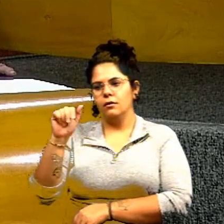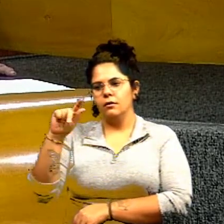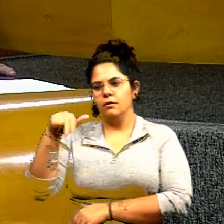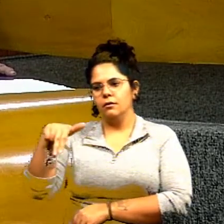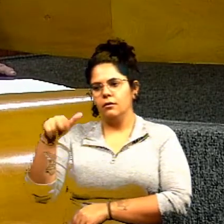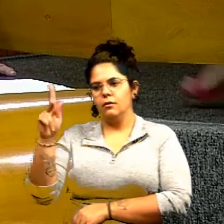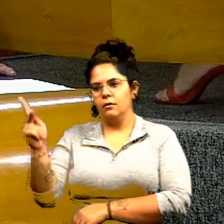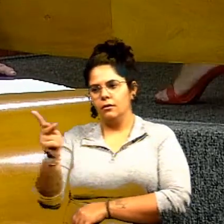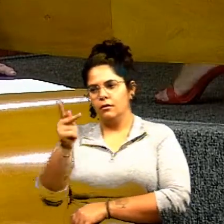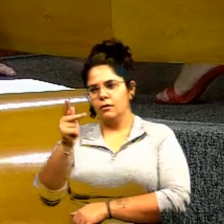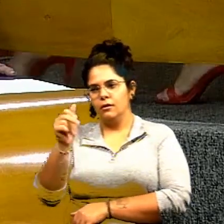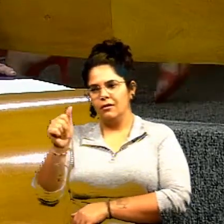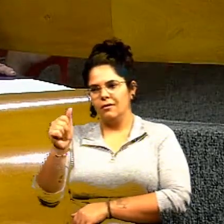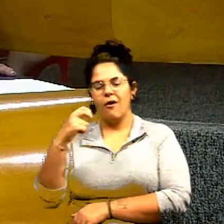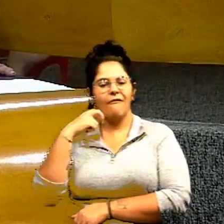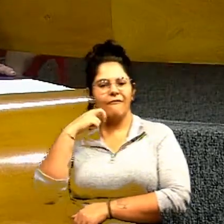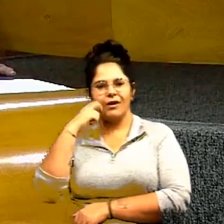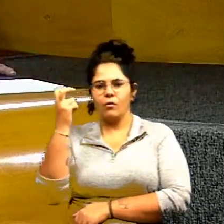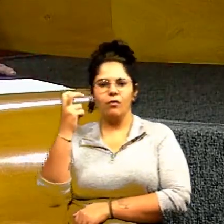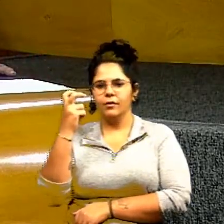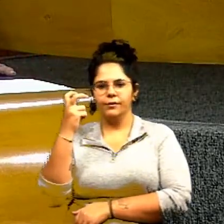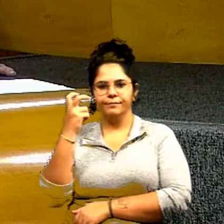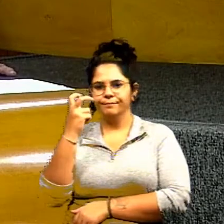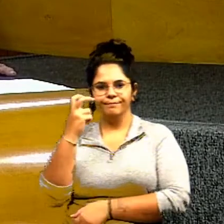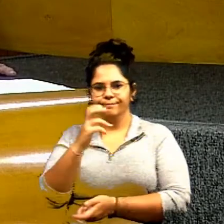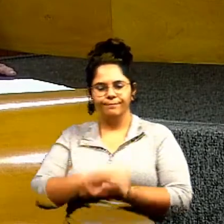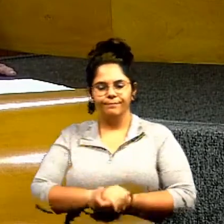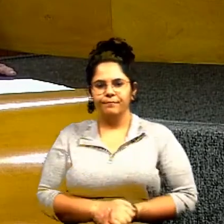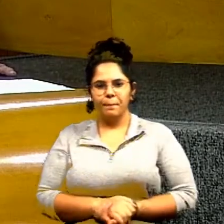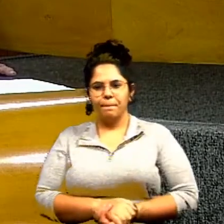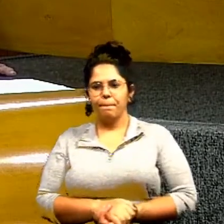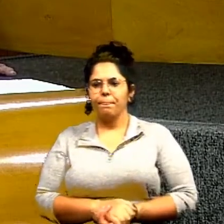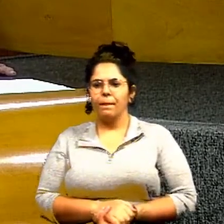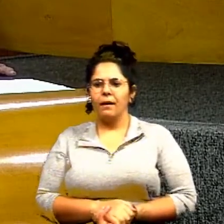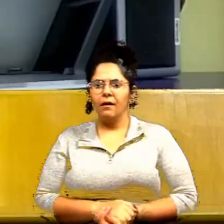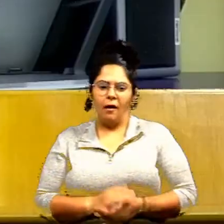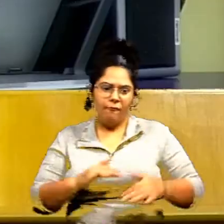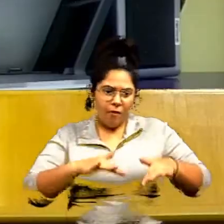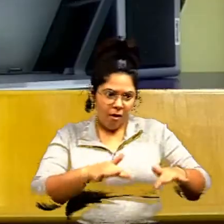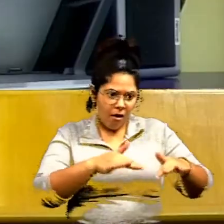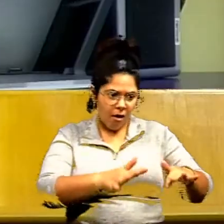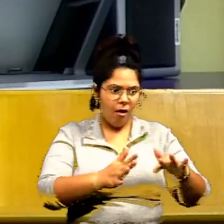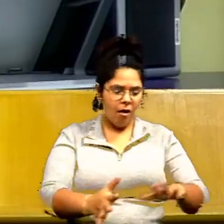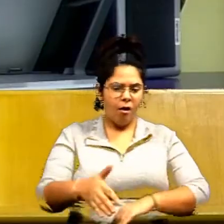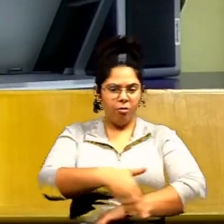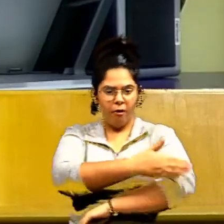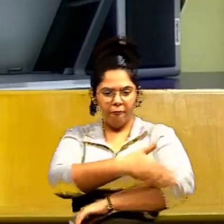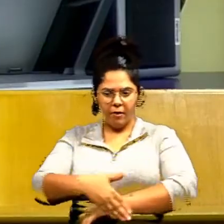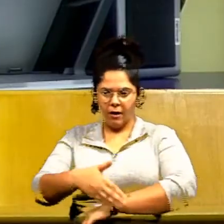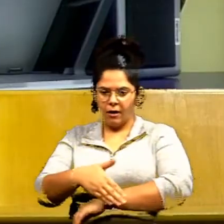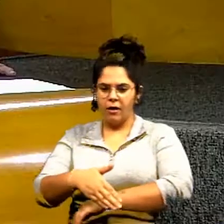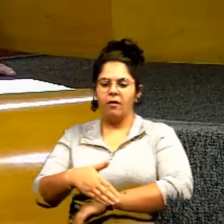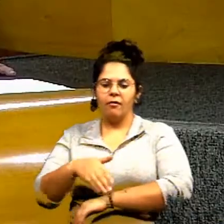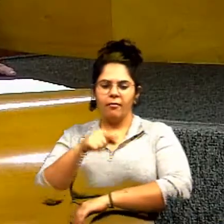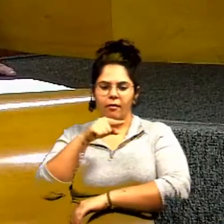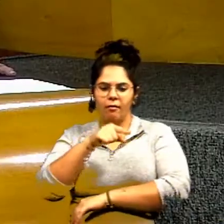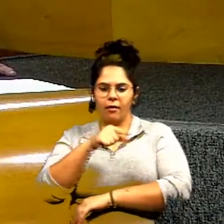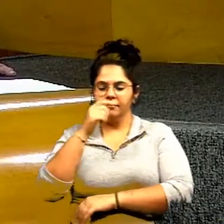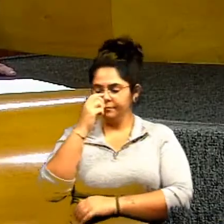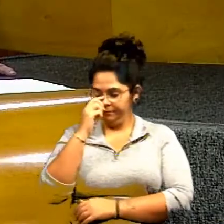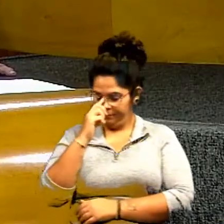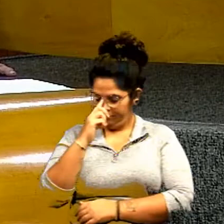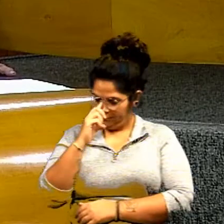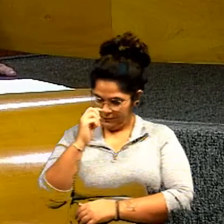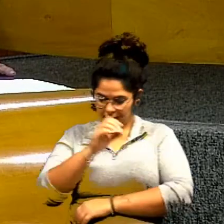E vergonha. E vou, Crescio, ele invadiu a Avenida Perimental vou exigir da Secretaria de